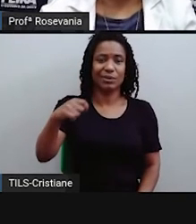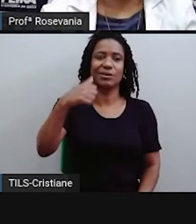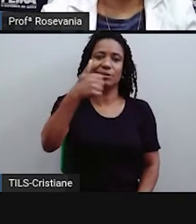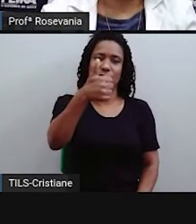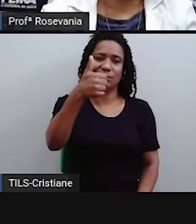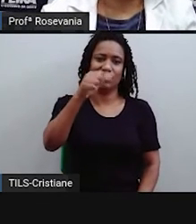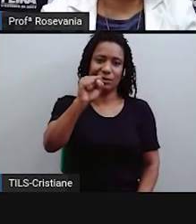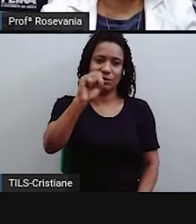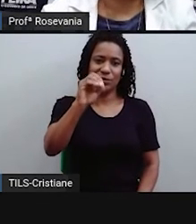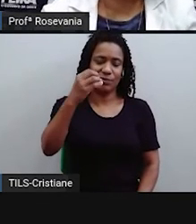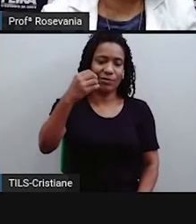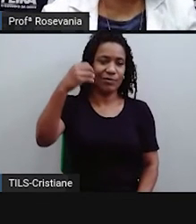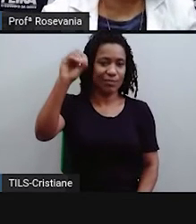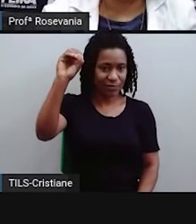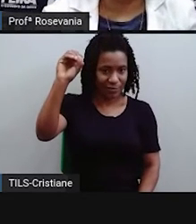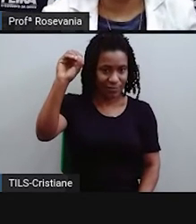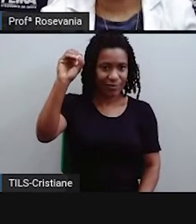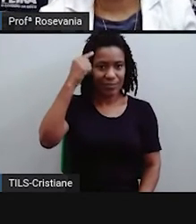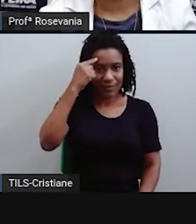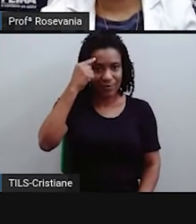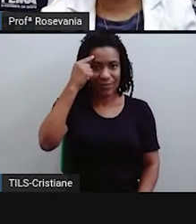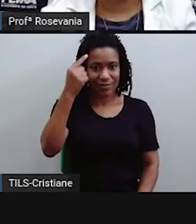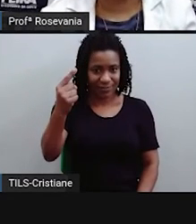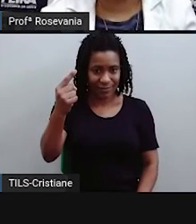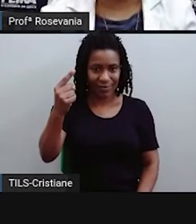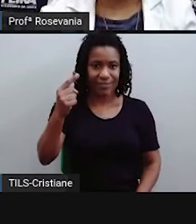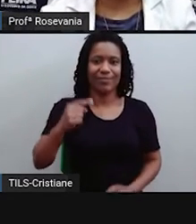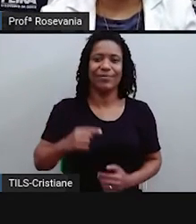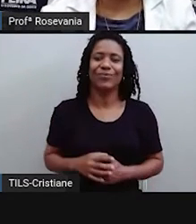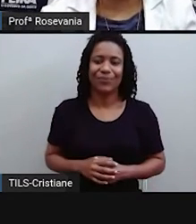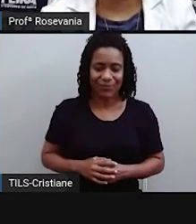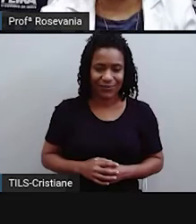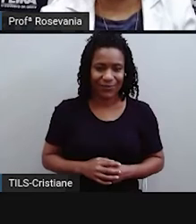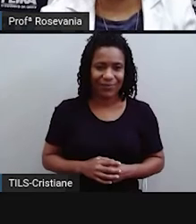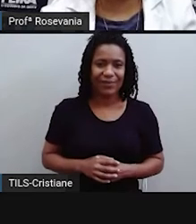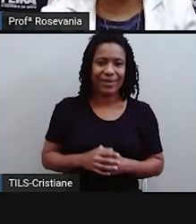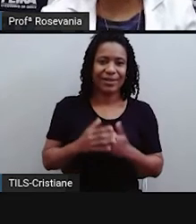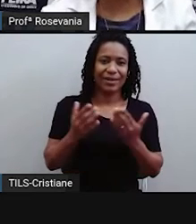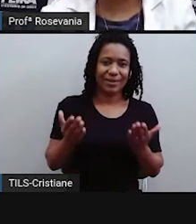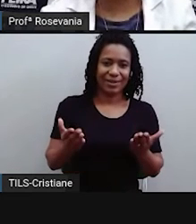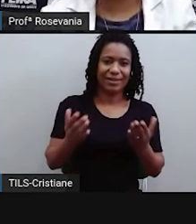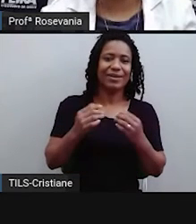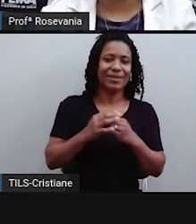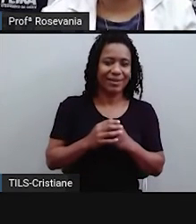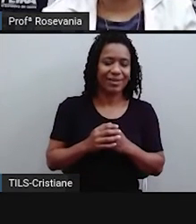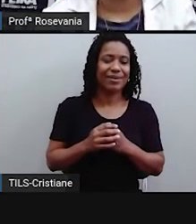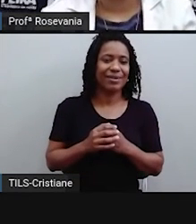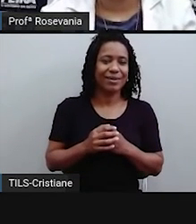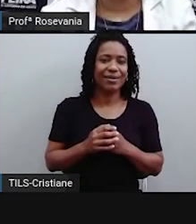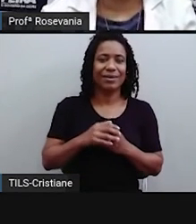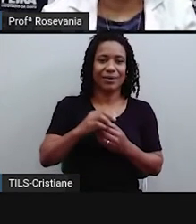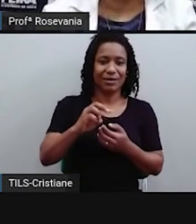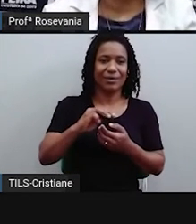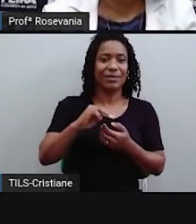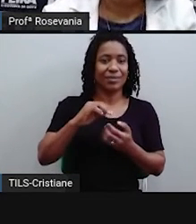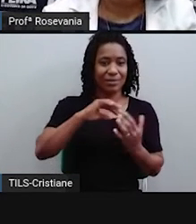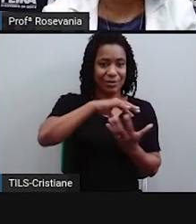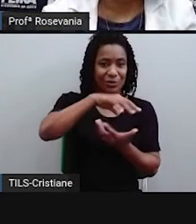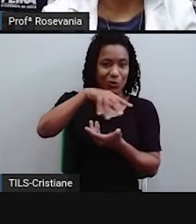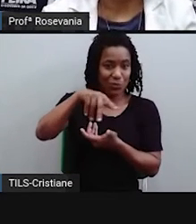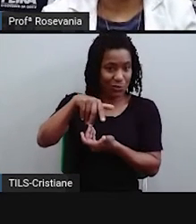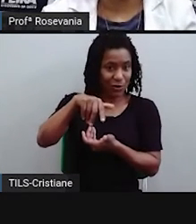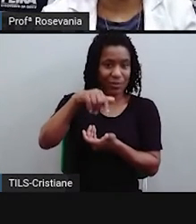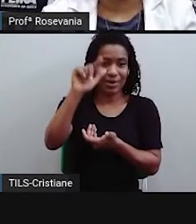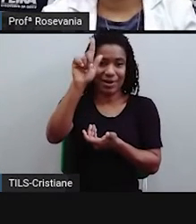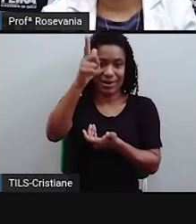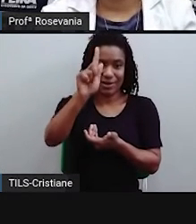grau. Quando eu falo de meridiano, só o número já está valendo. E todos partem da ideia do meridiano de Greenwich,